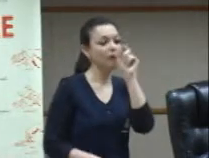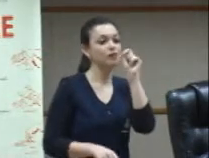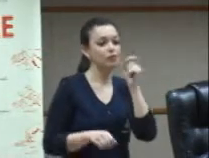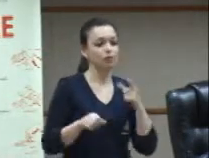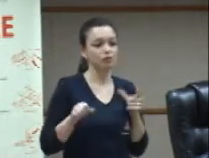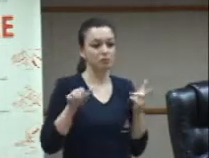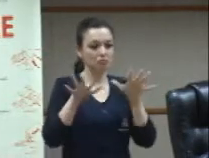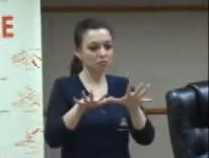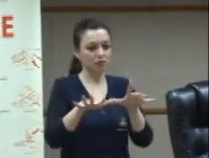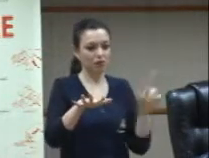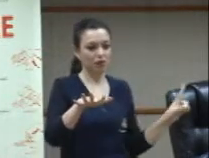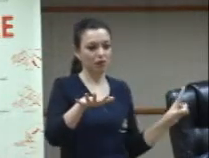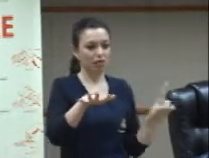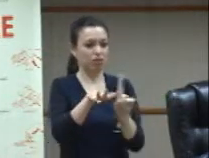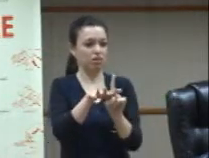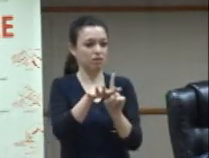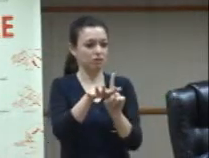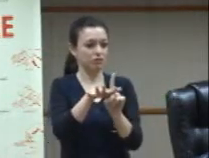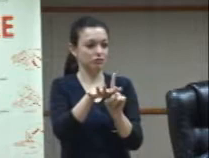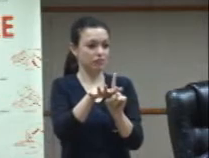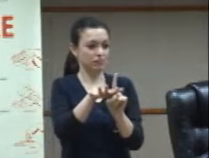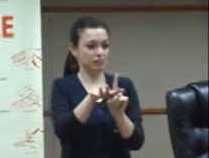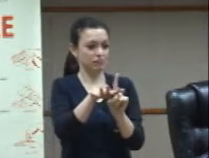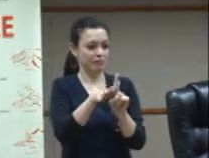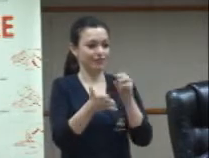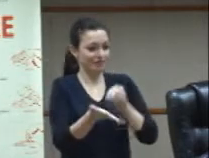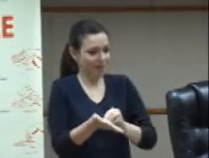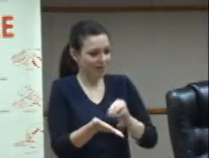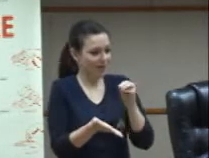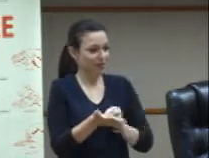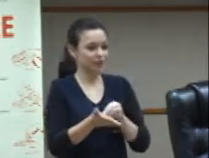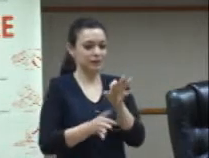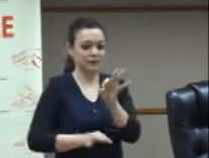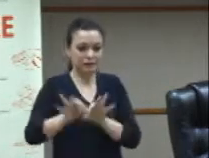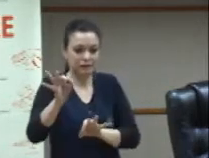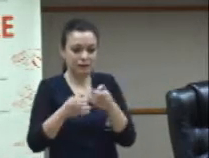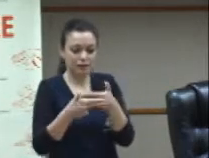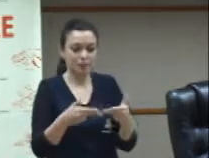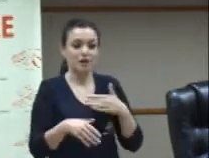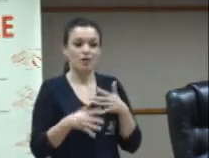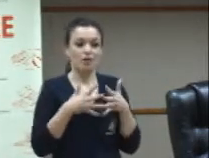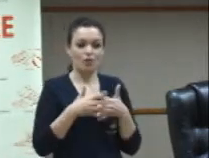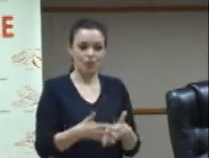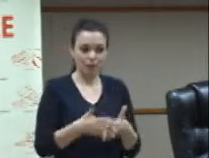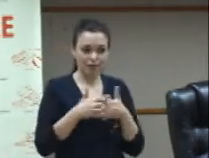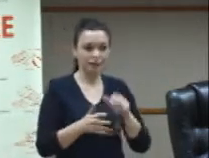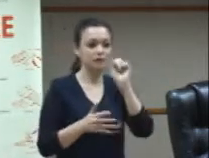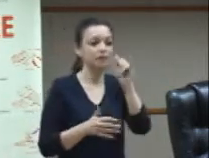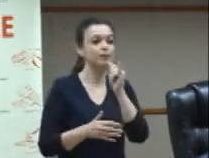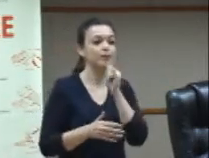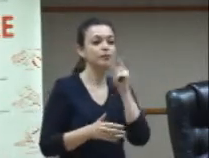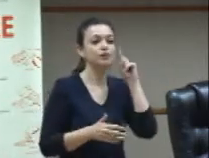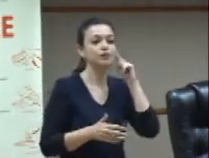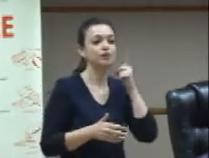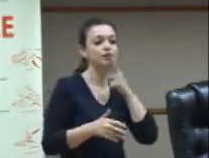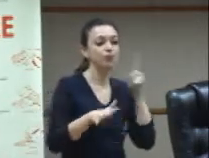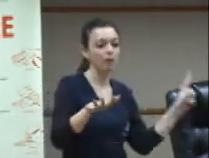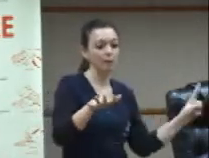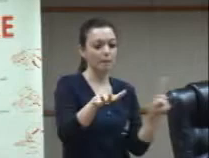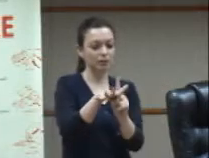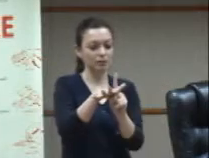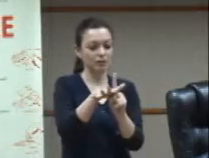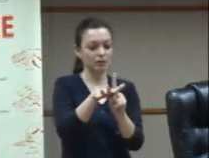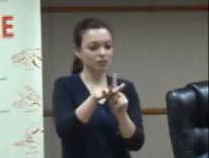caminho unilateral porque é muito mais complexo você colocar uma pessoa surda por ser uma integração linguístico